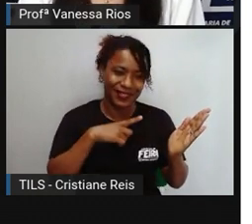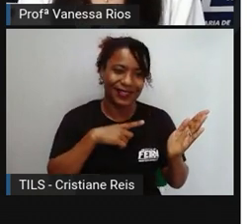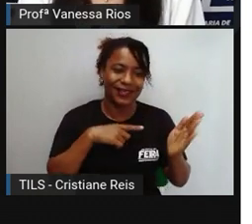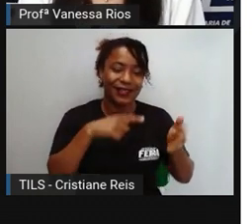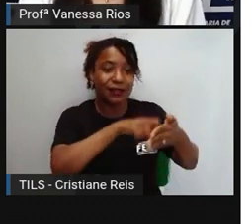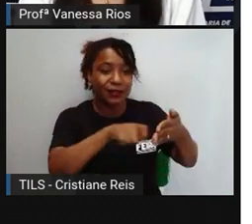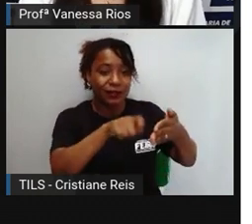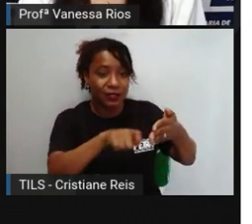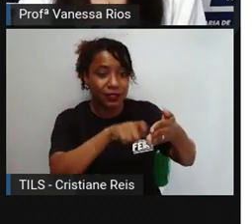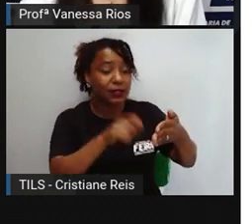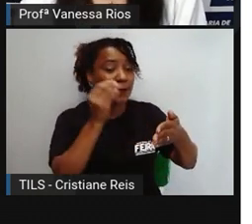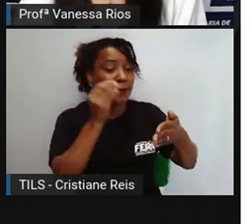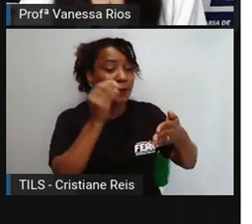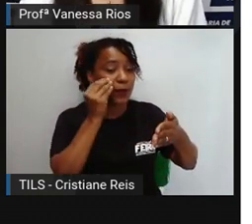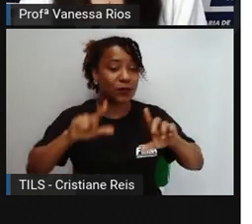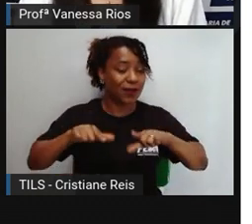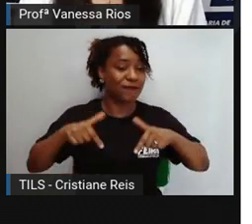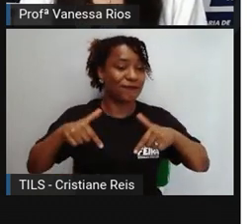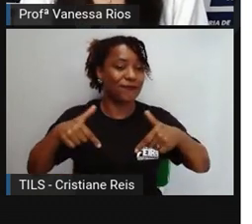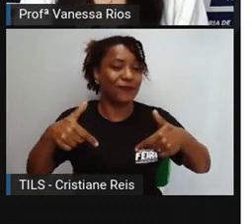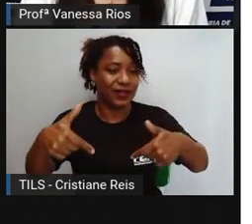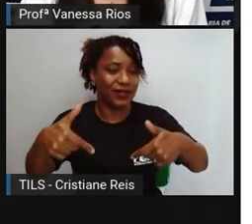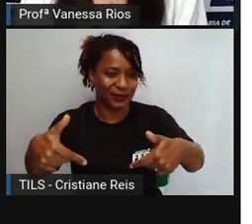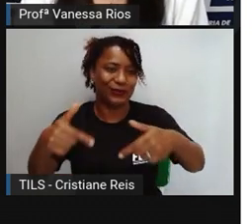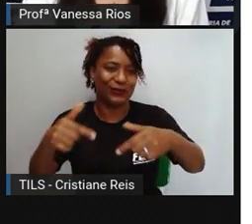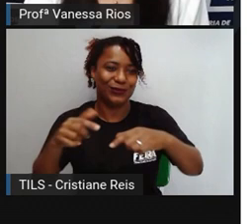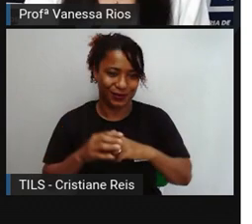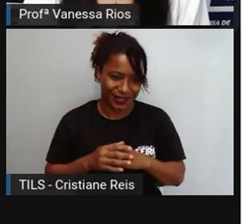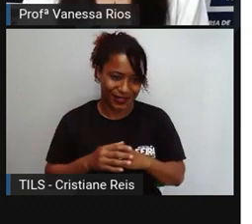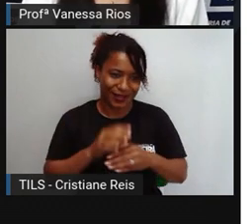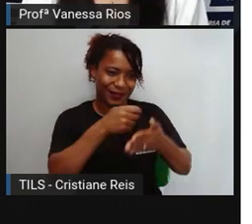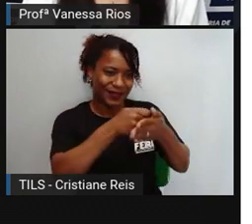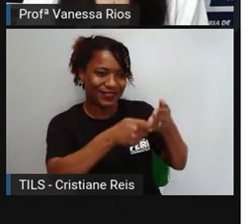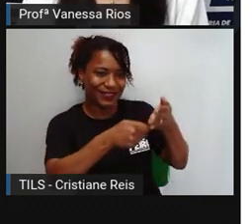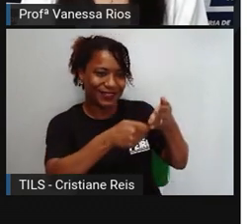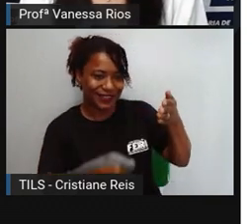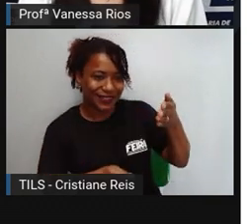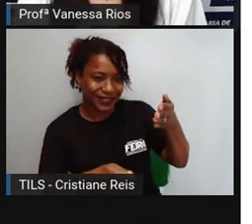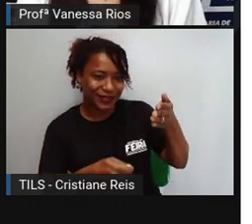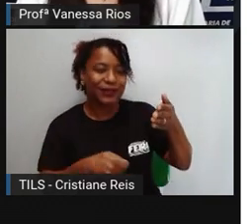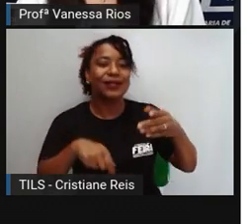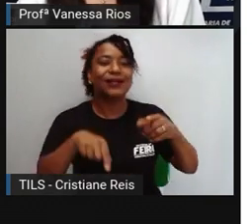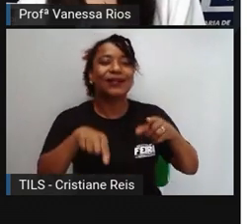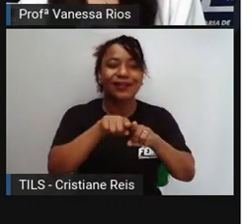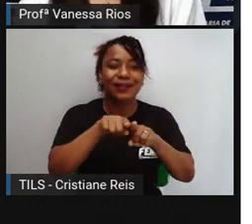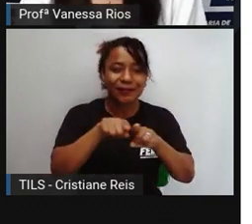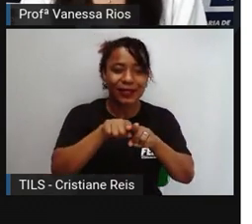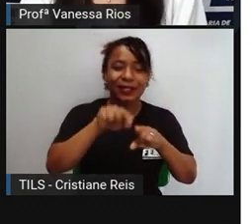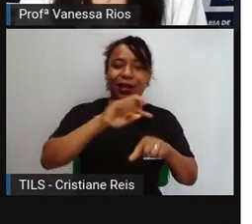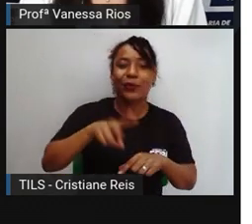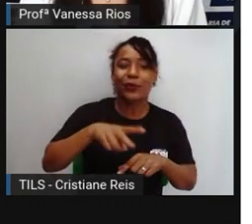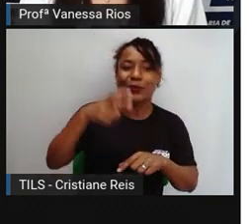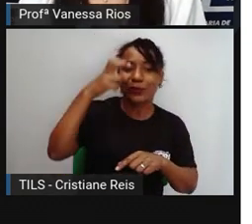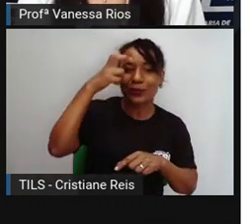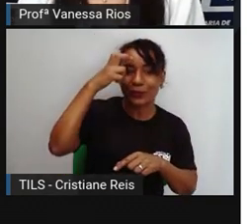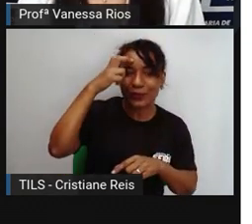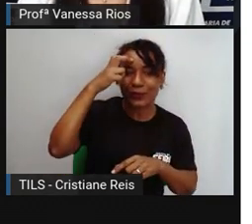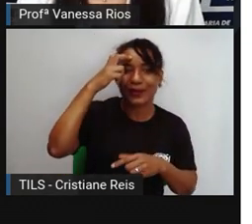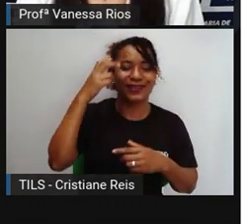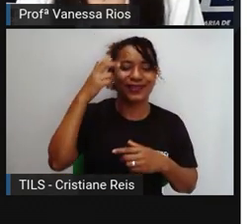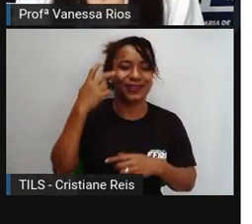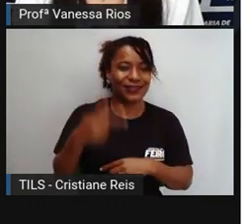aí um avanço na questão dos registros e da conservação da cultura, da